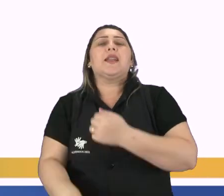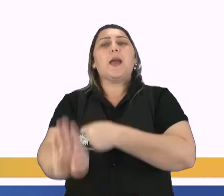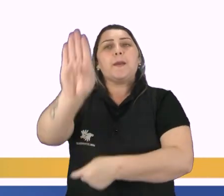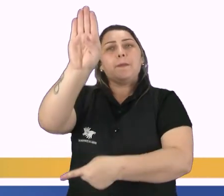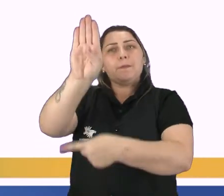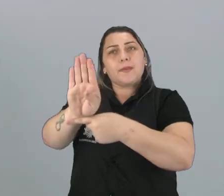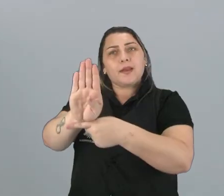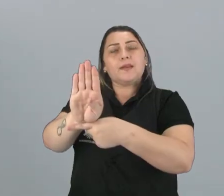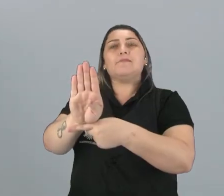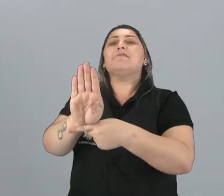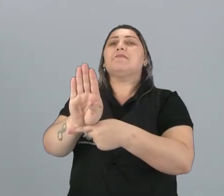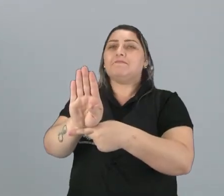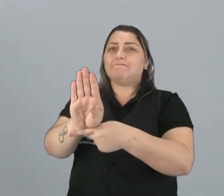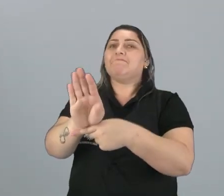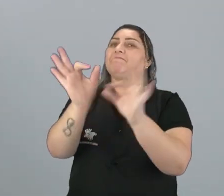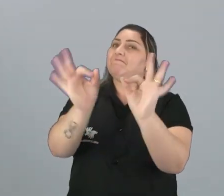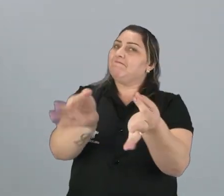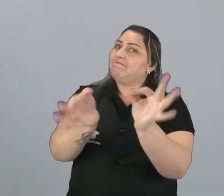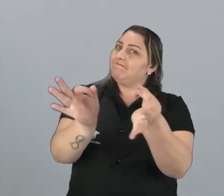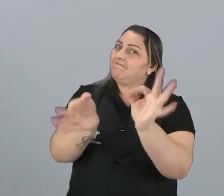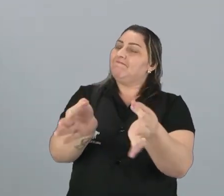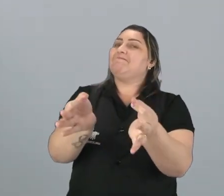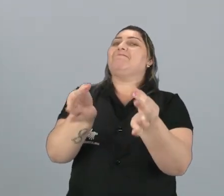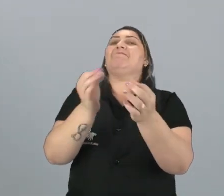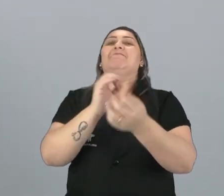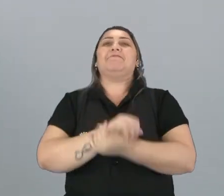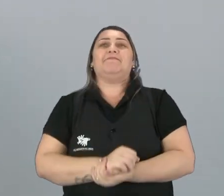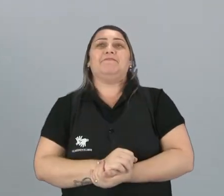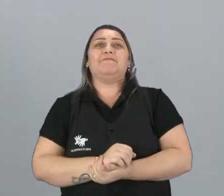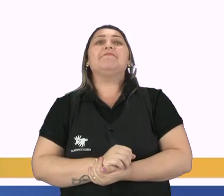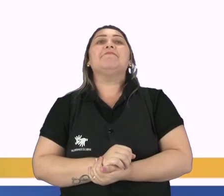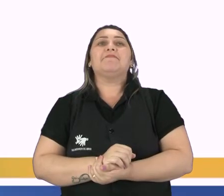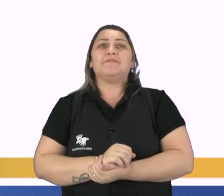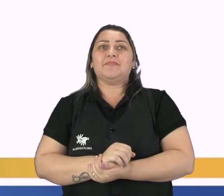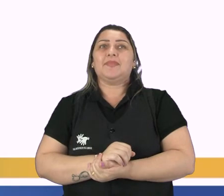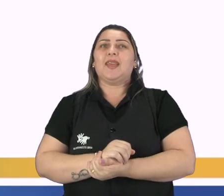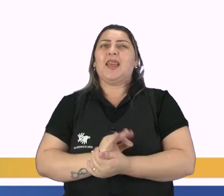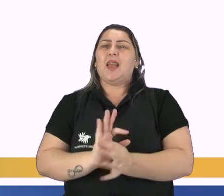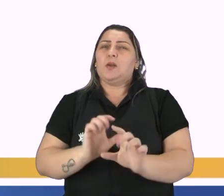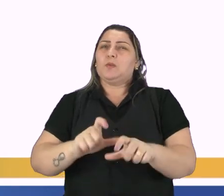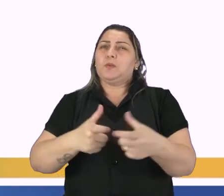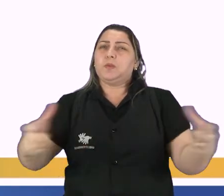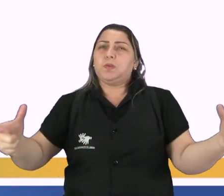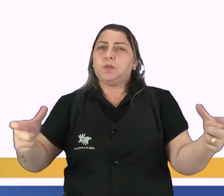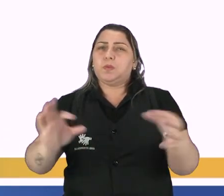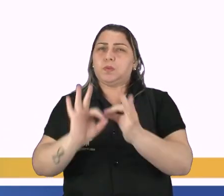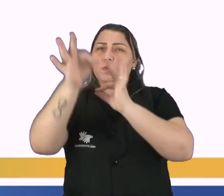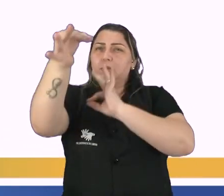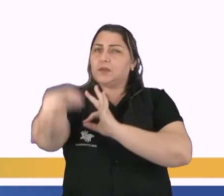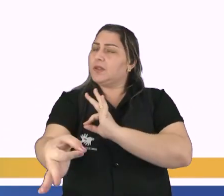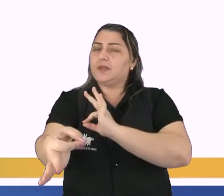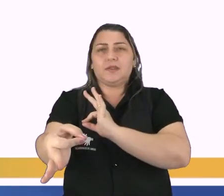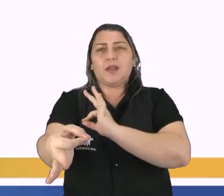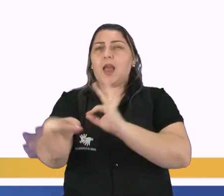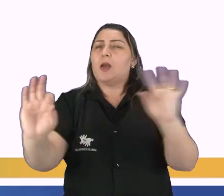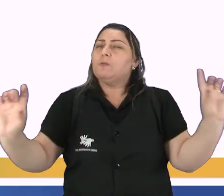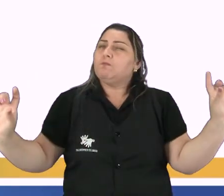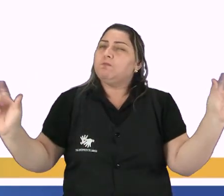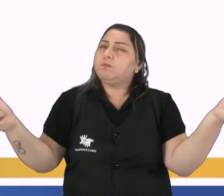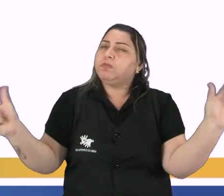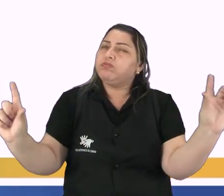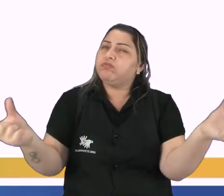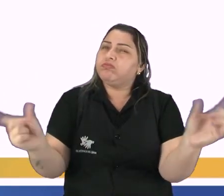resposta B, está certo? Aumento das distâncias entre lugares. é o contrário, a